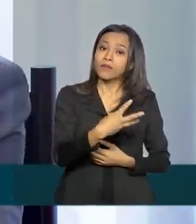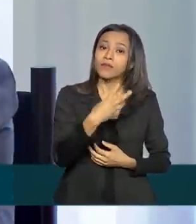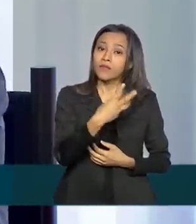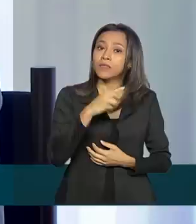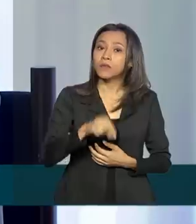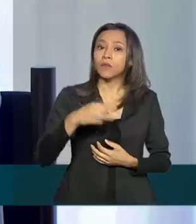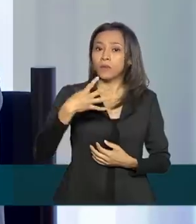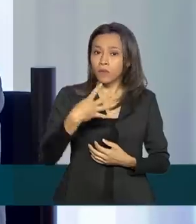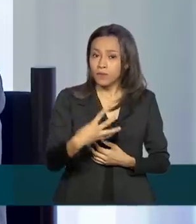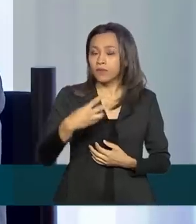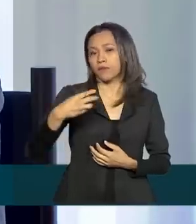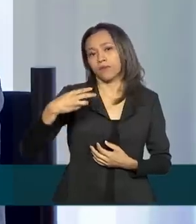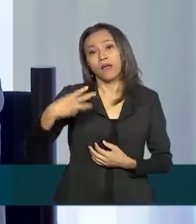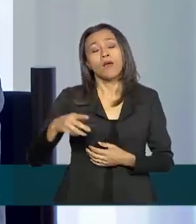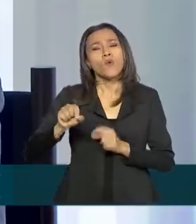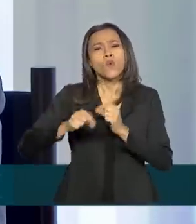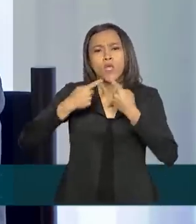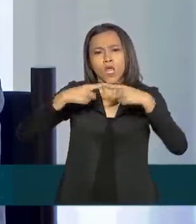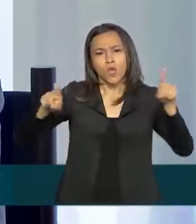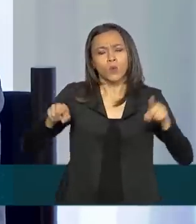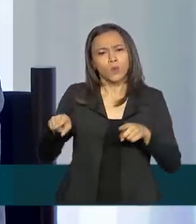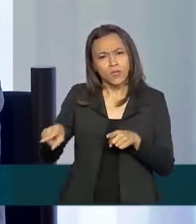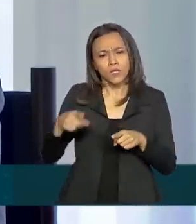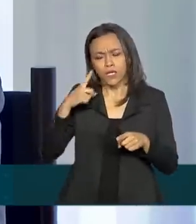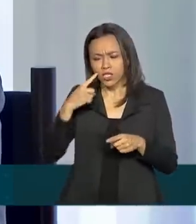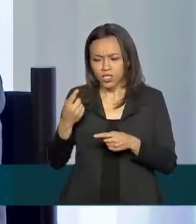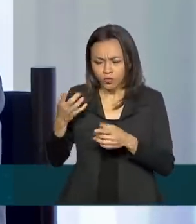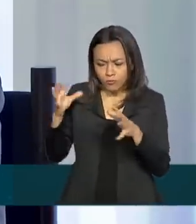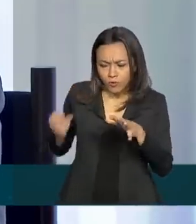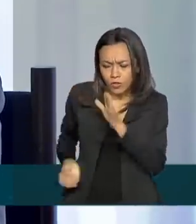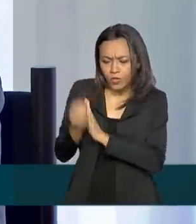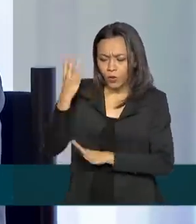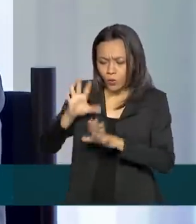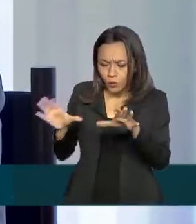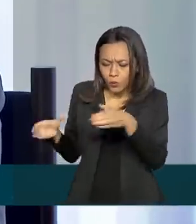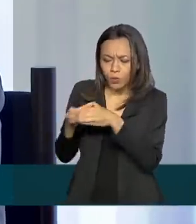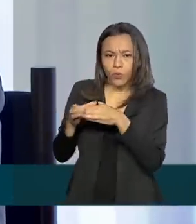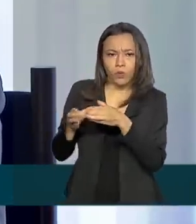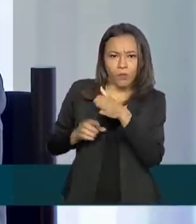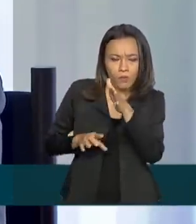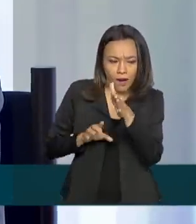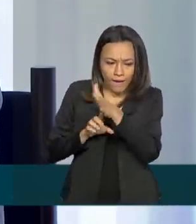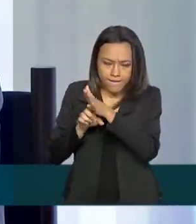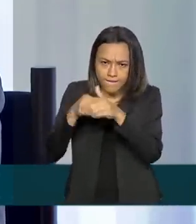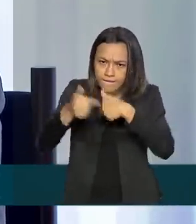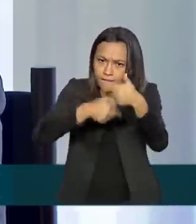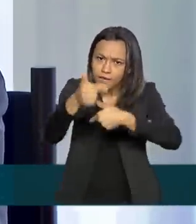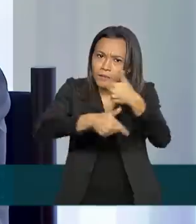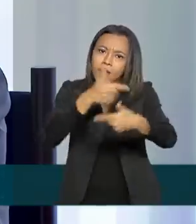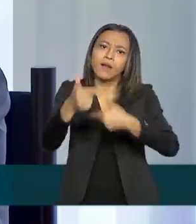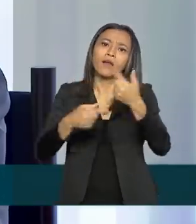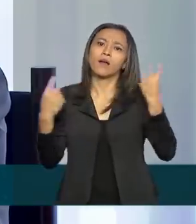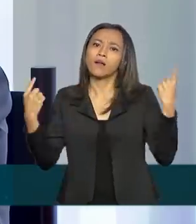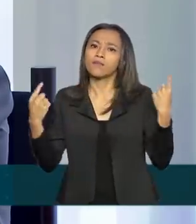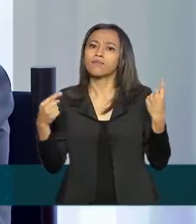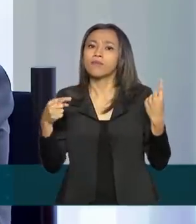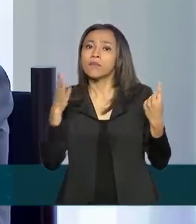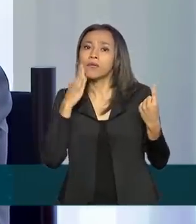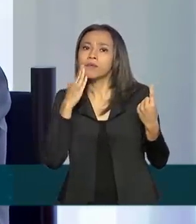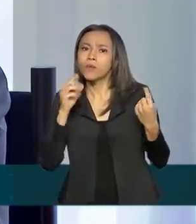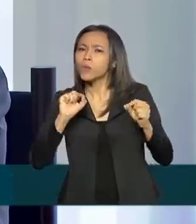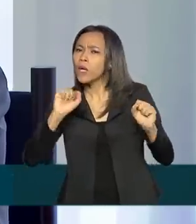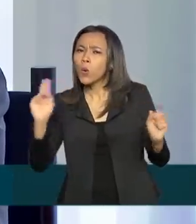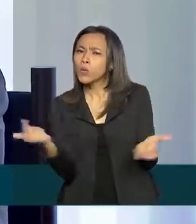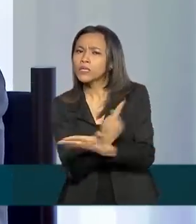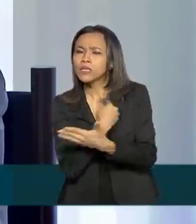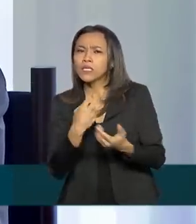Nós criamos uma força-tarefa para trabalhar essas denúncias. Elas geraram 29 informes, que alcançaram 23 municípios, distribuídos em